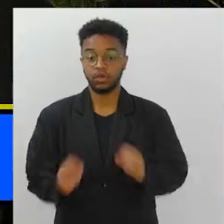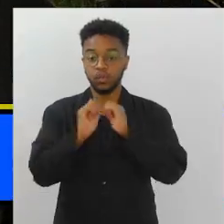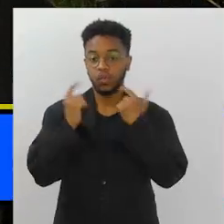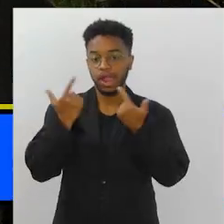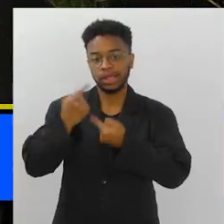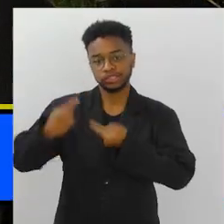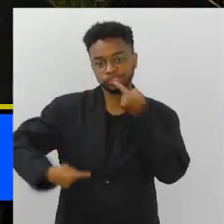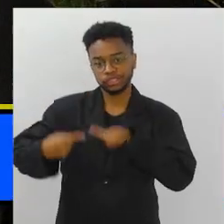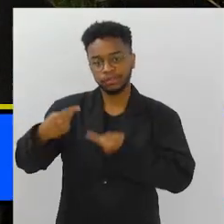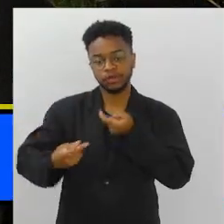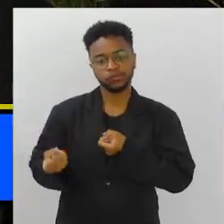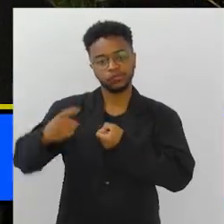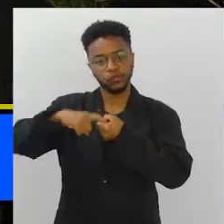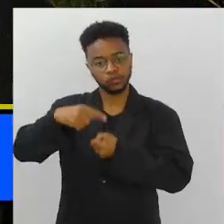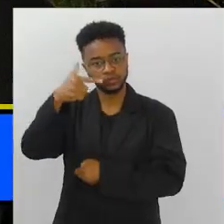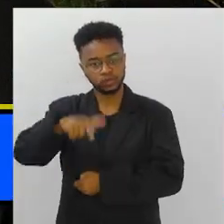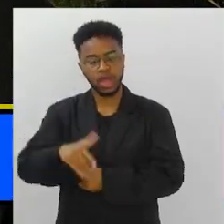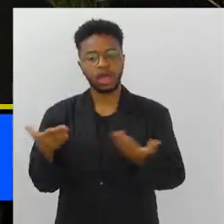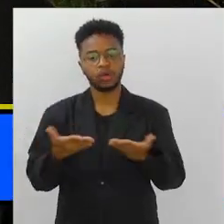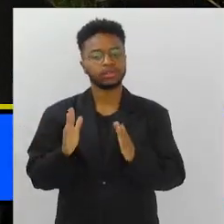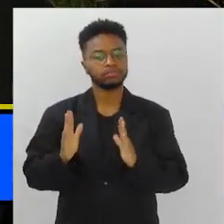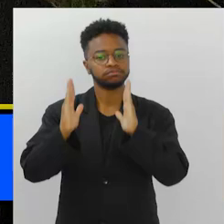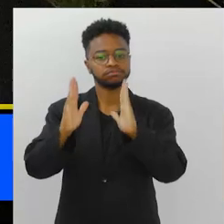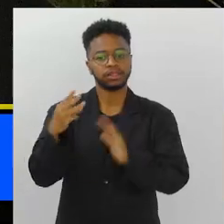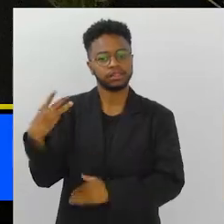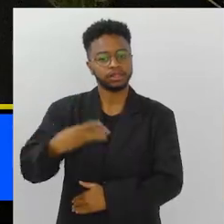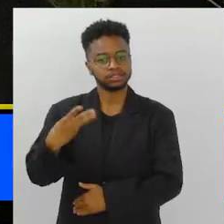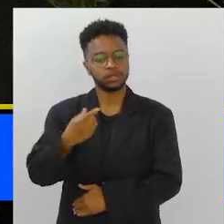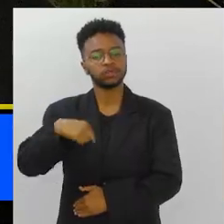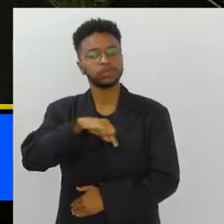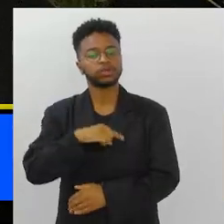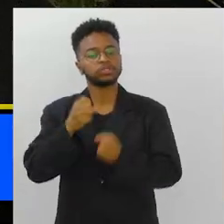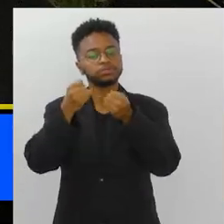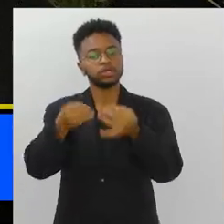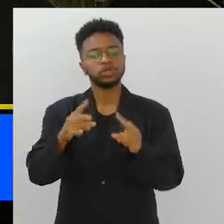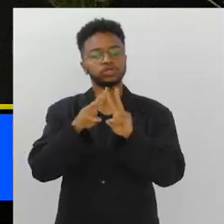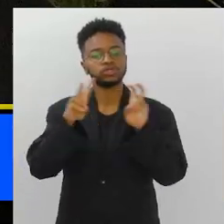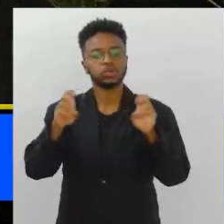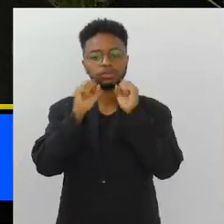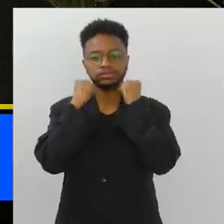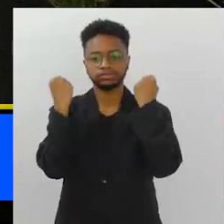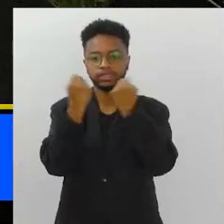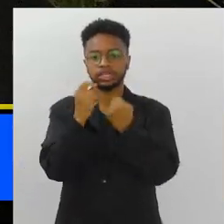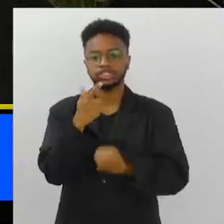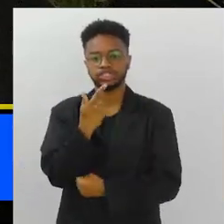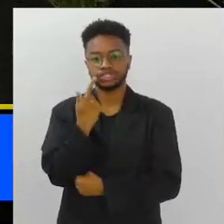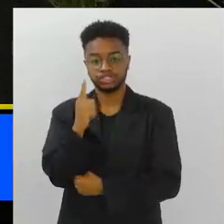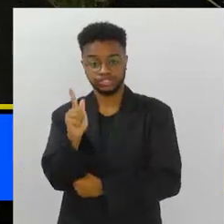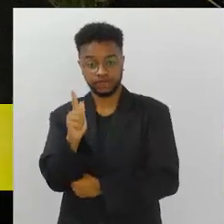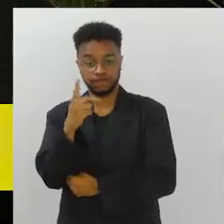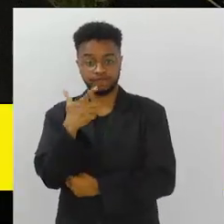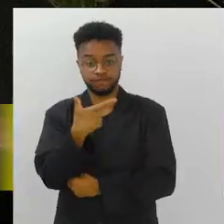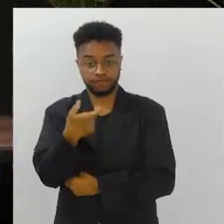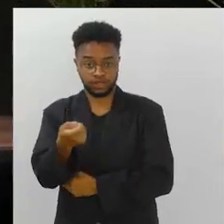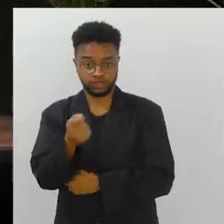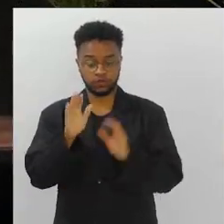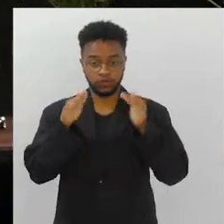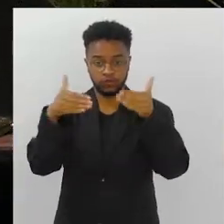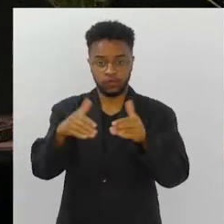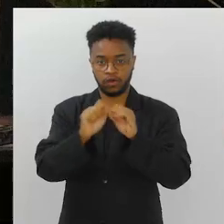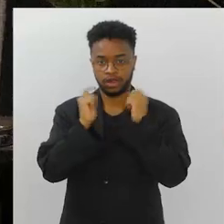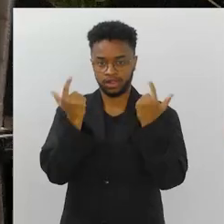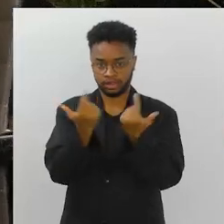O Alerje Debate está de volta para o terceiro bloco falando sobre a jornada do G20 do Fórum da Alerje.